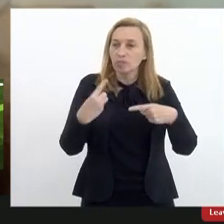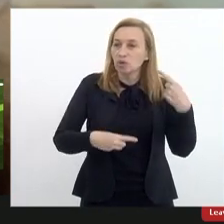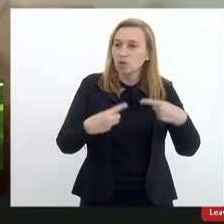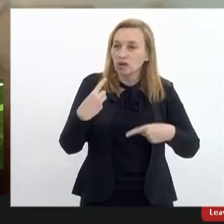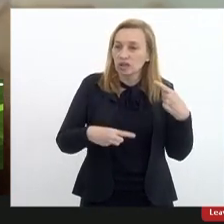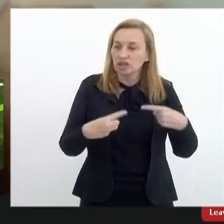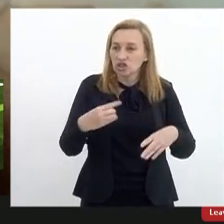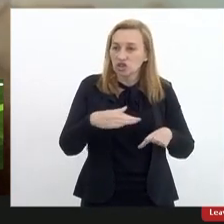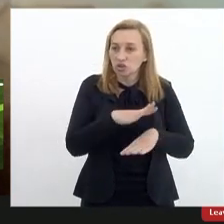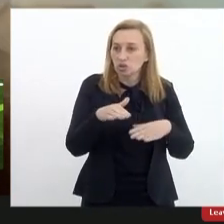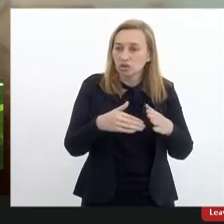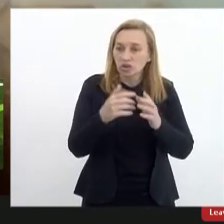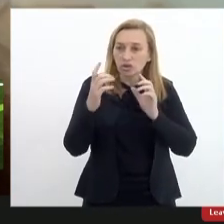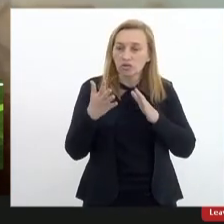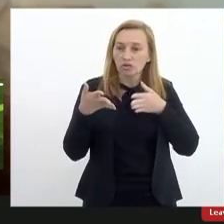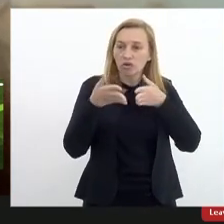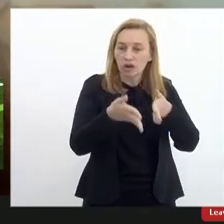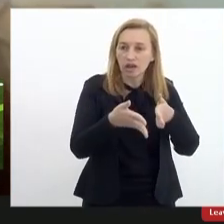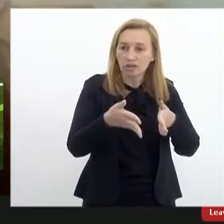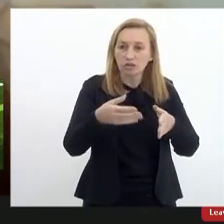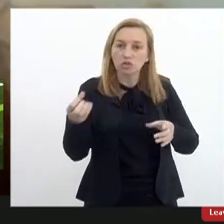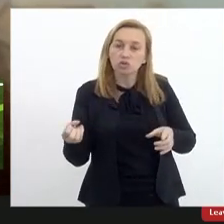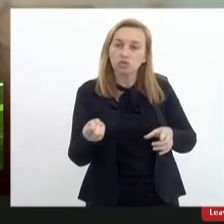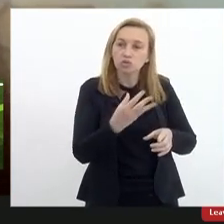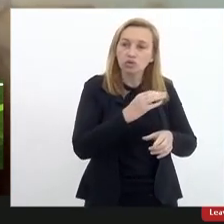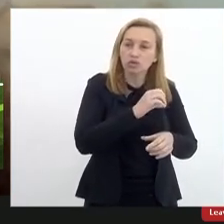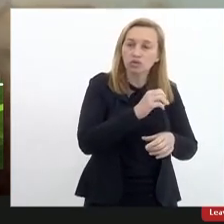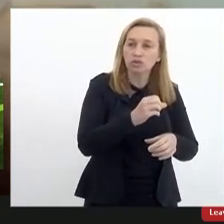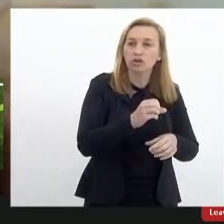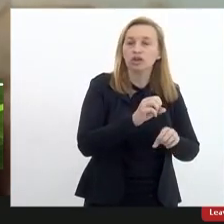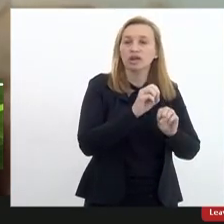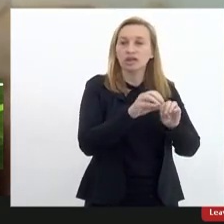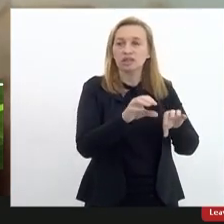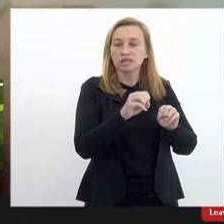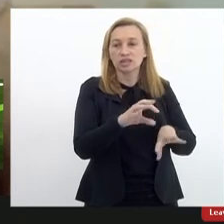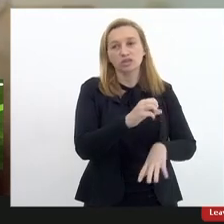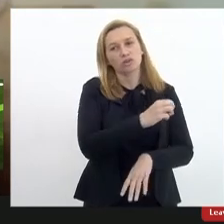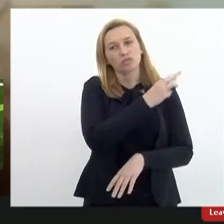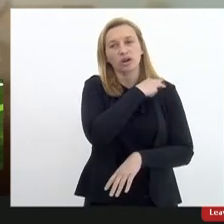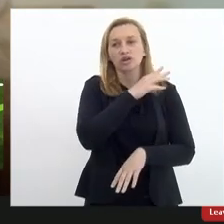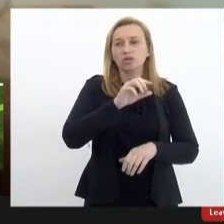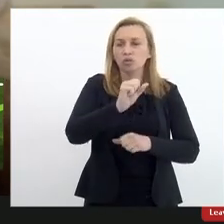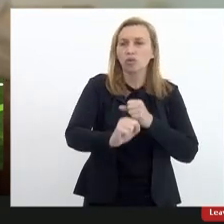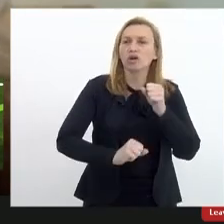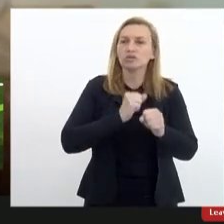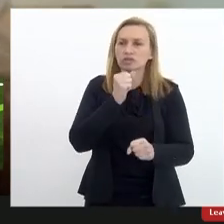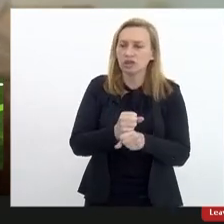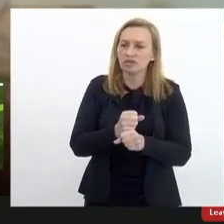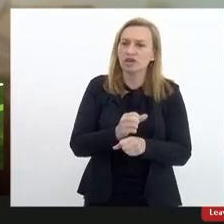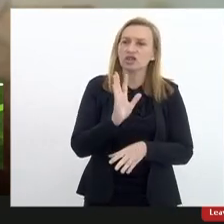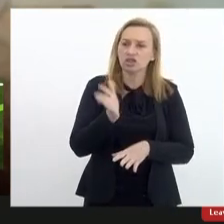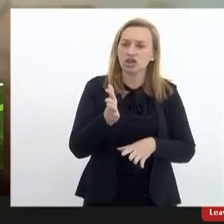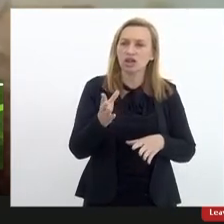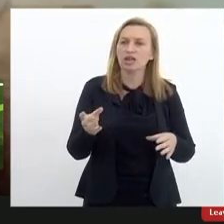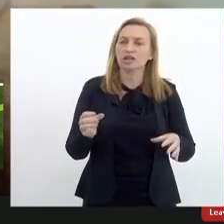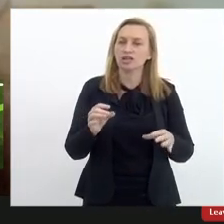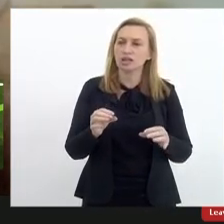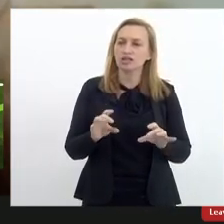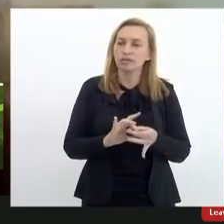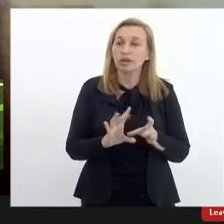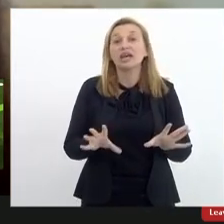toda a política voltada para o novo ensino no ensino médio já para o ano que vem já deliberar sobre essas políticas